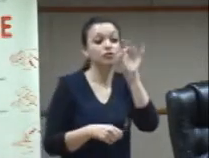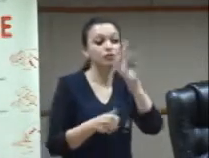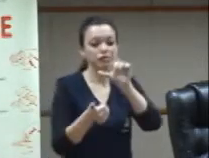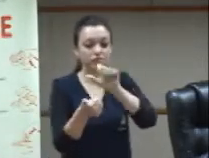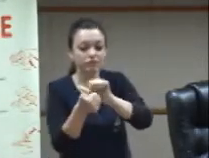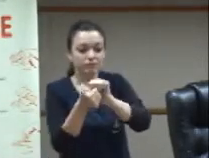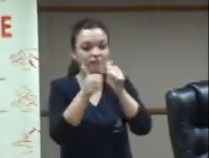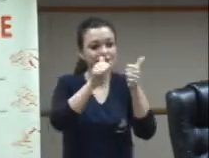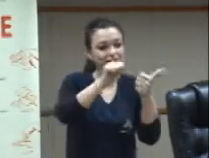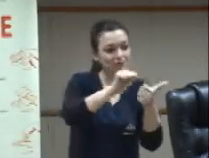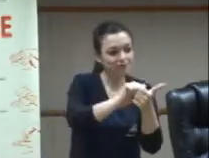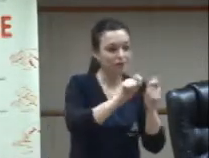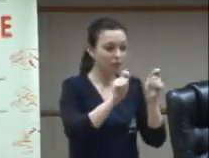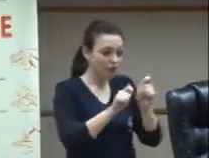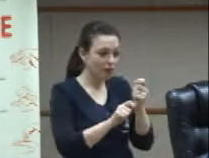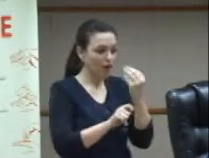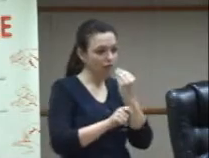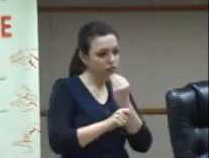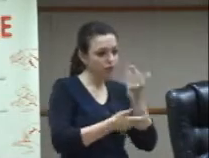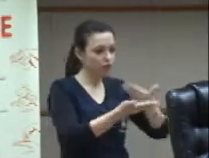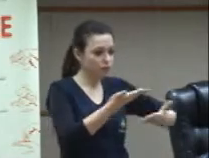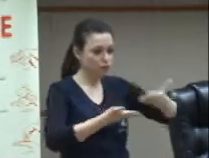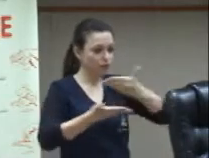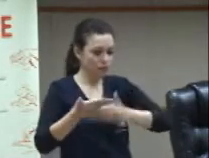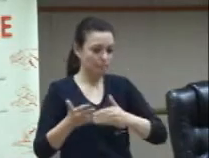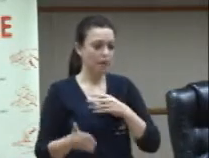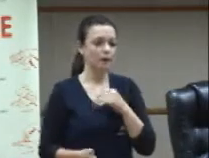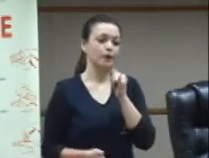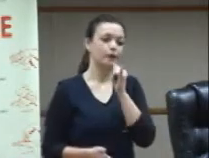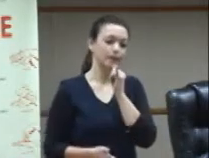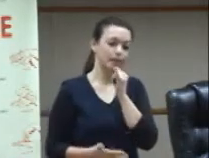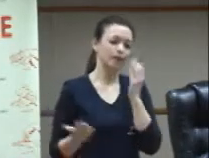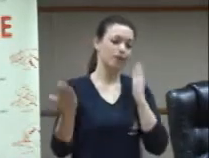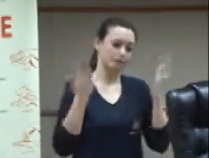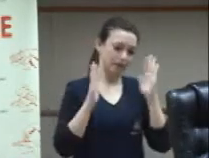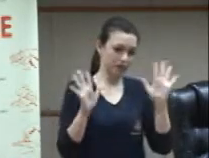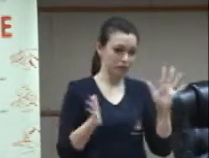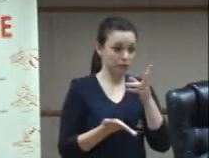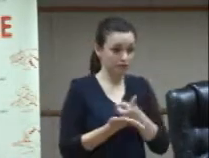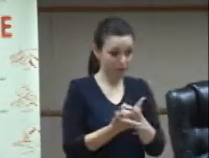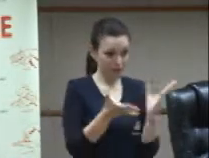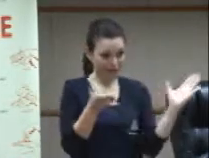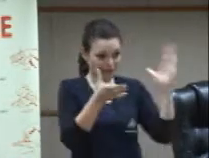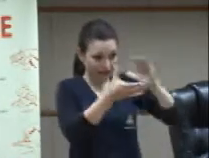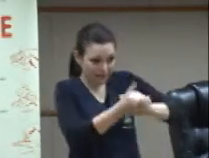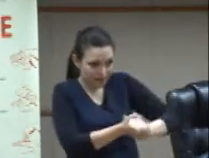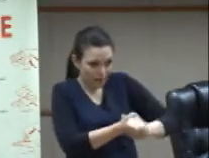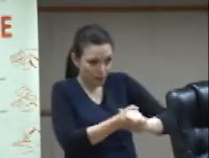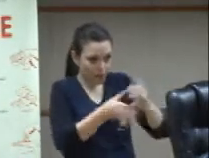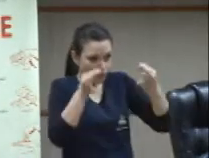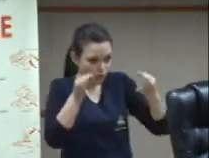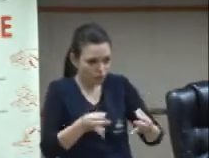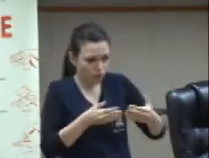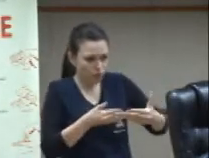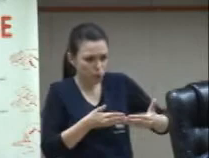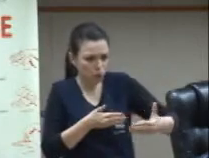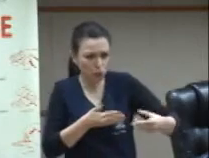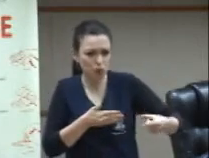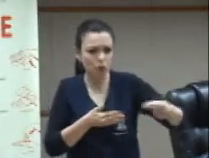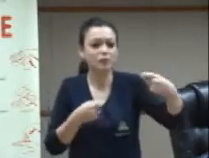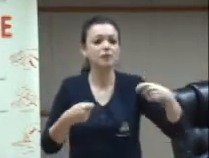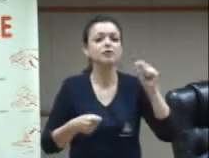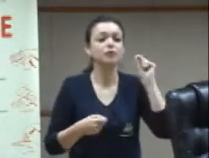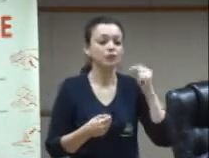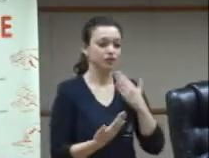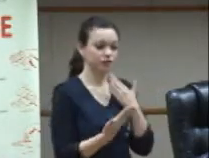negociado ali eu sempre digo que para um casamento dar certo tem que haver muito diálogo para que um casamento